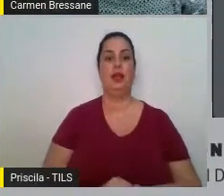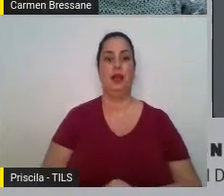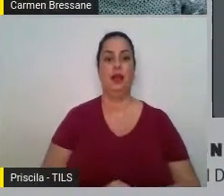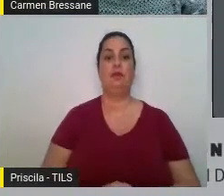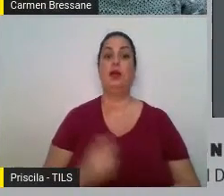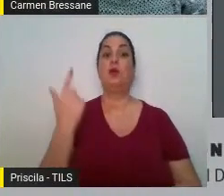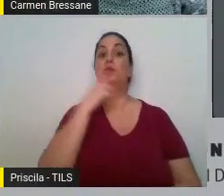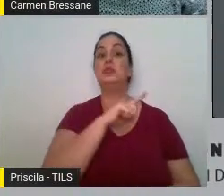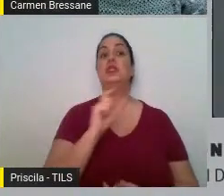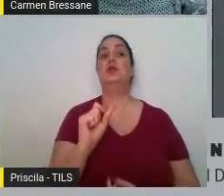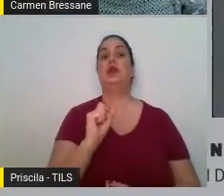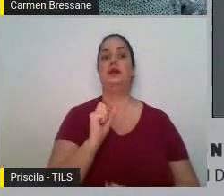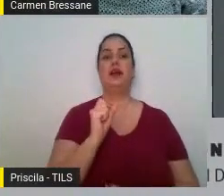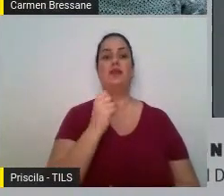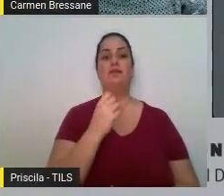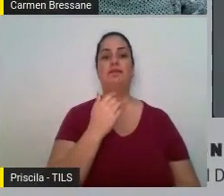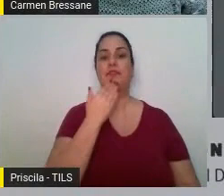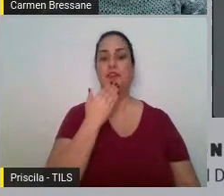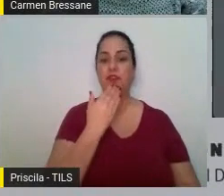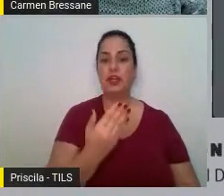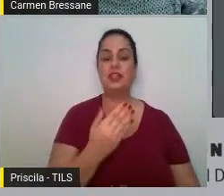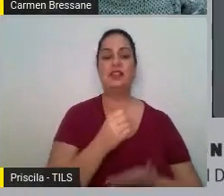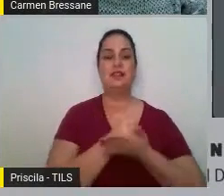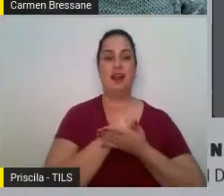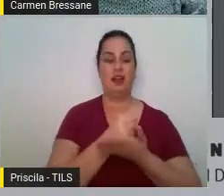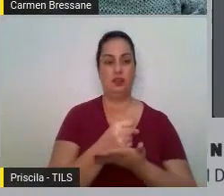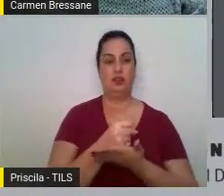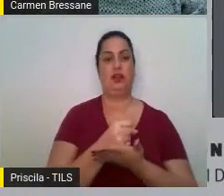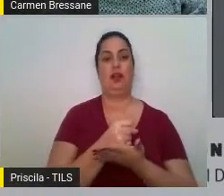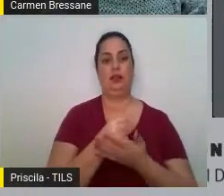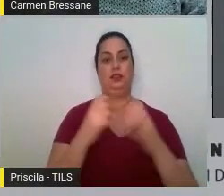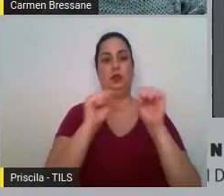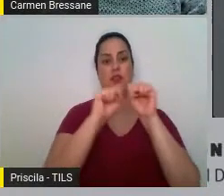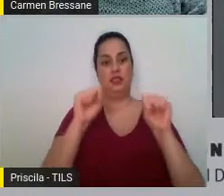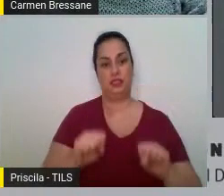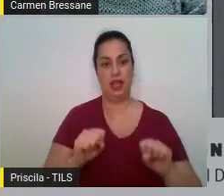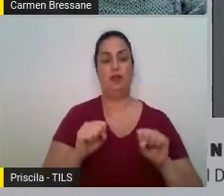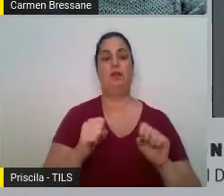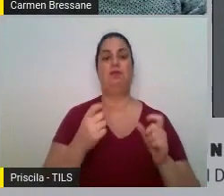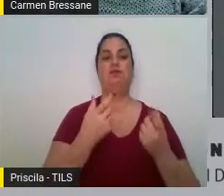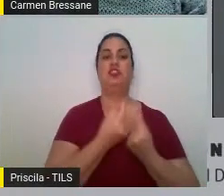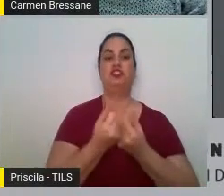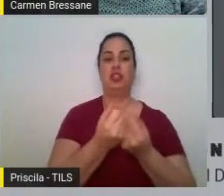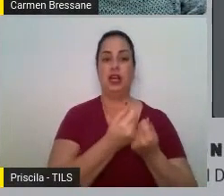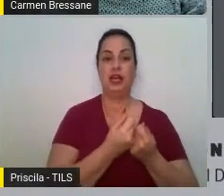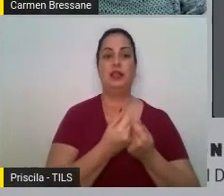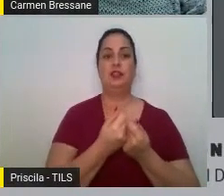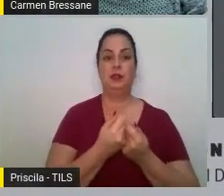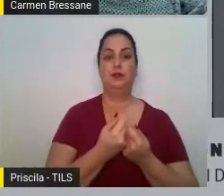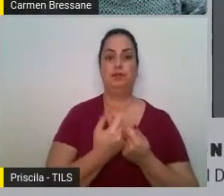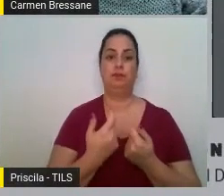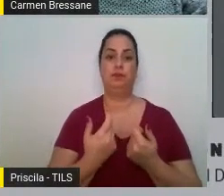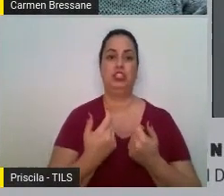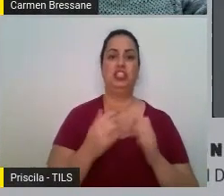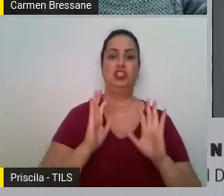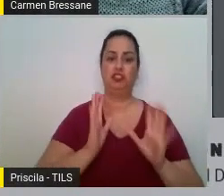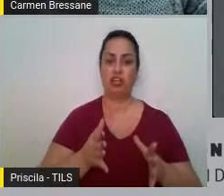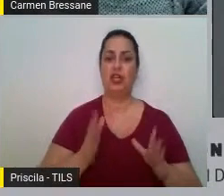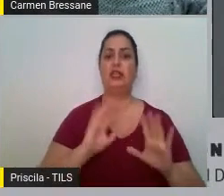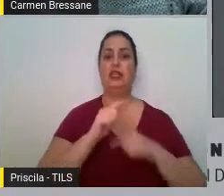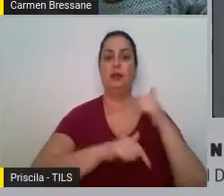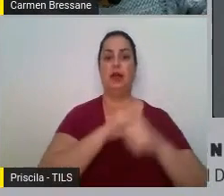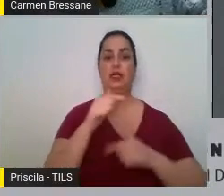esquema da securitização de crédito que está operando na PBH Ativos SA na CPSEC em São Paulo na